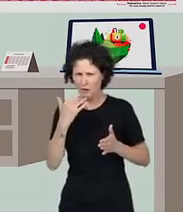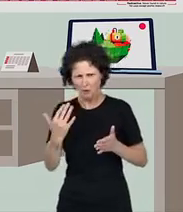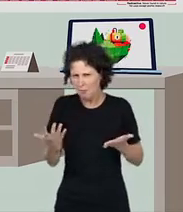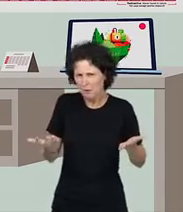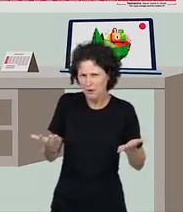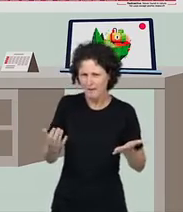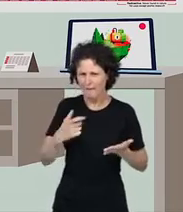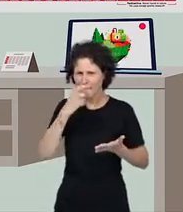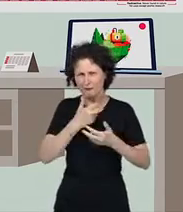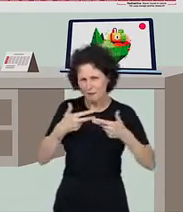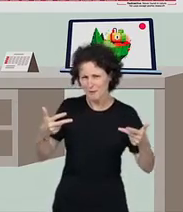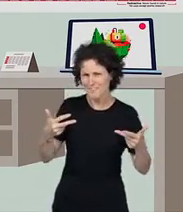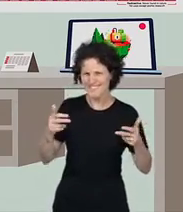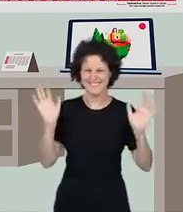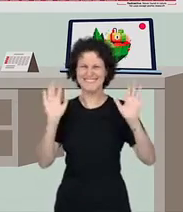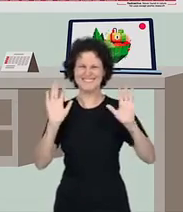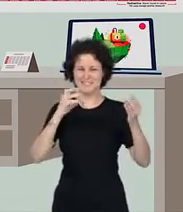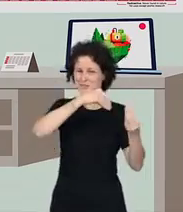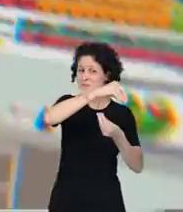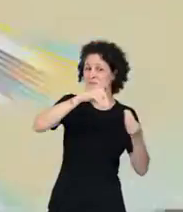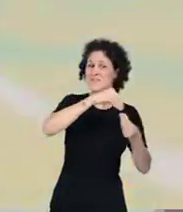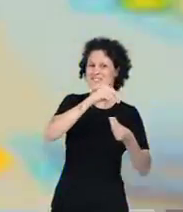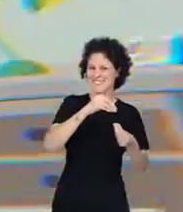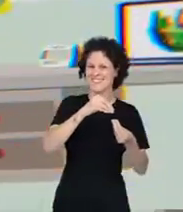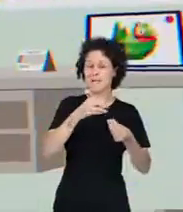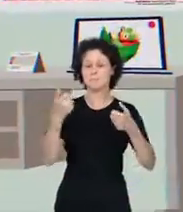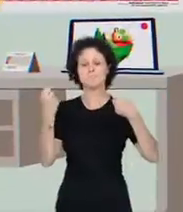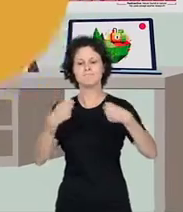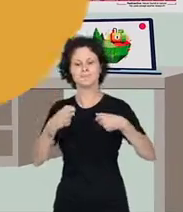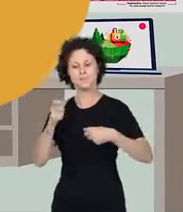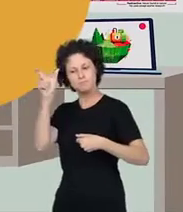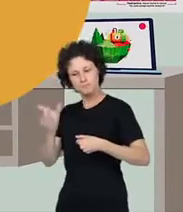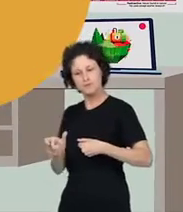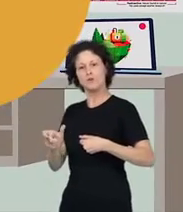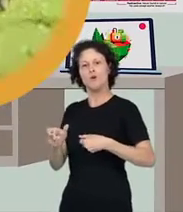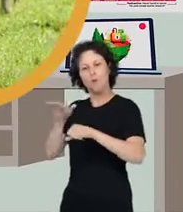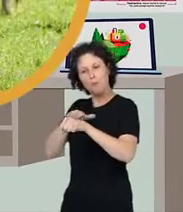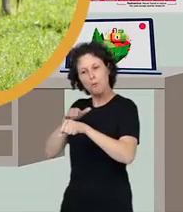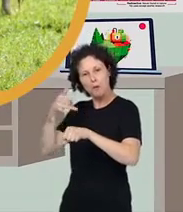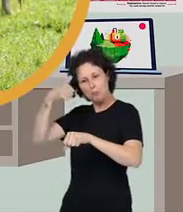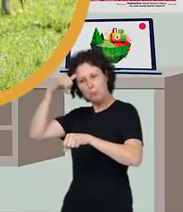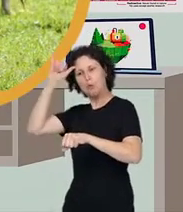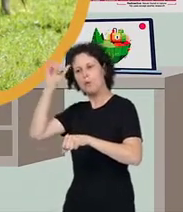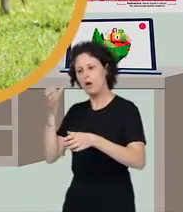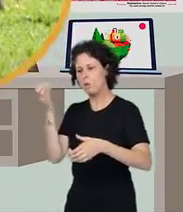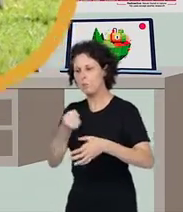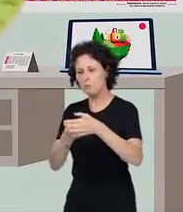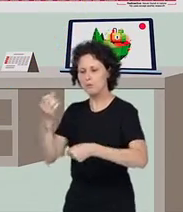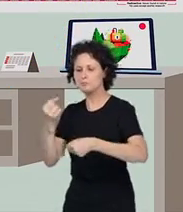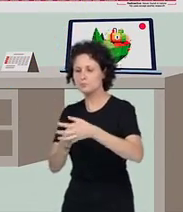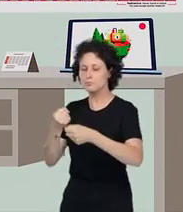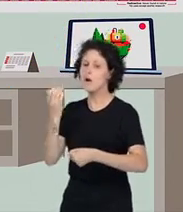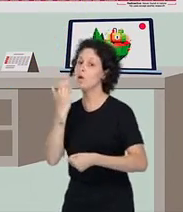ameixa. Mas então, vamos ver como o iogurte é feito? Primeiro, o pecuarista precisa criar vacas leiteiras,